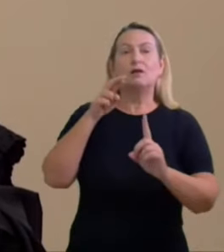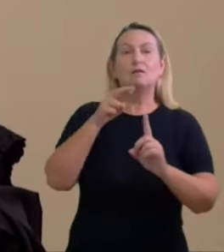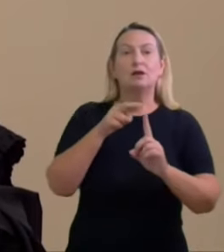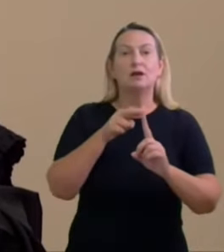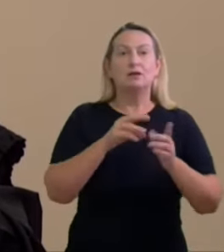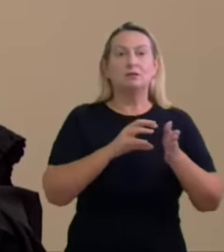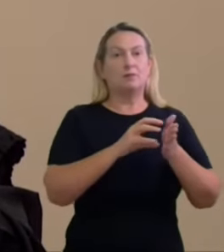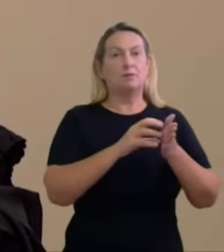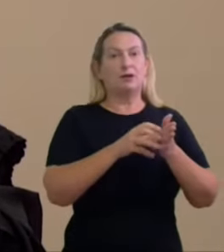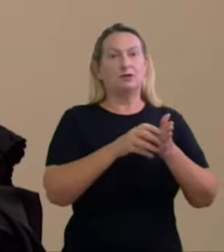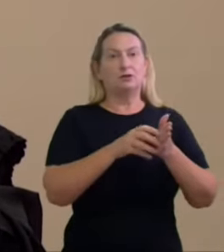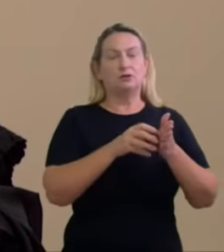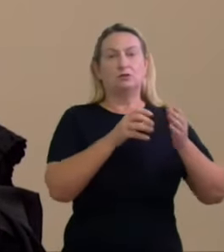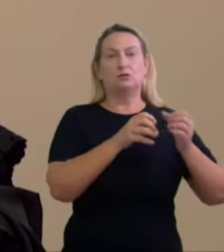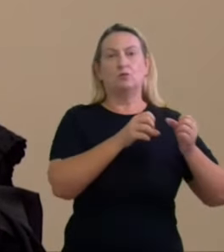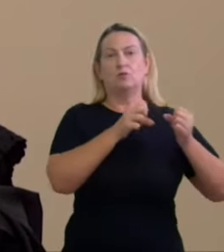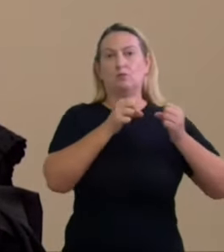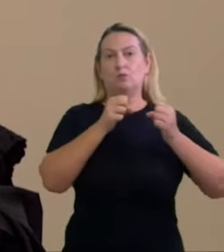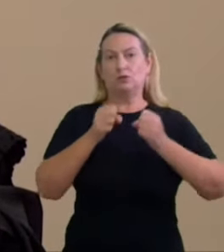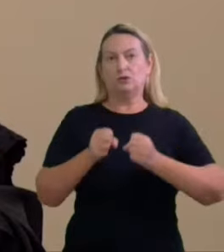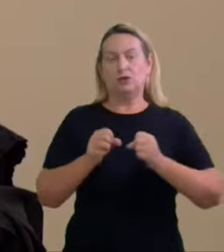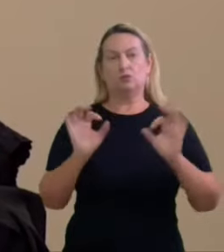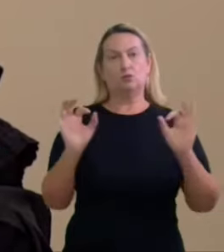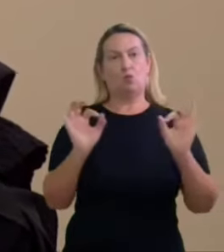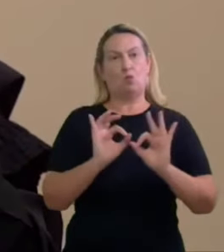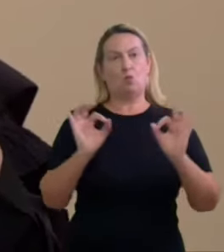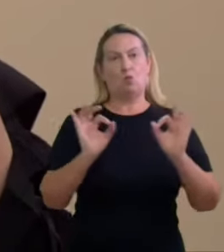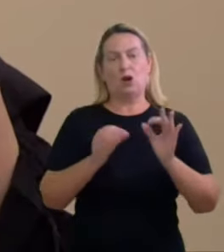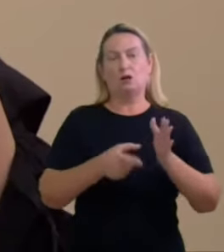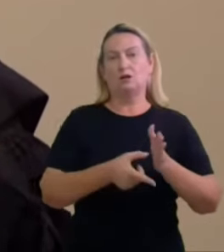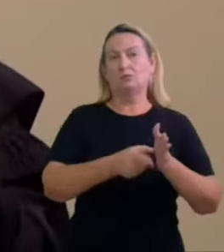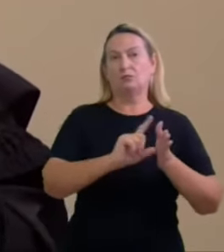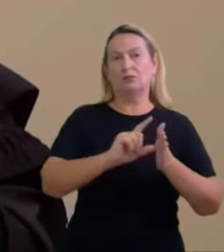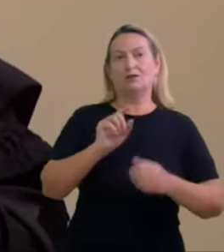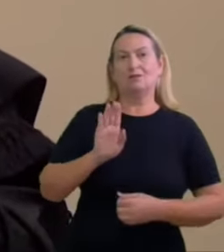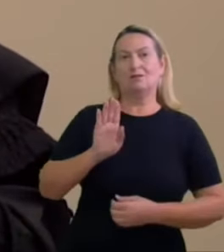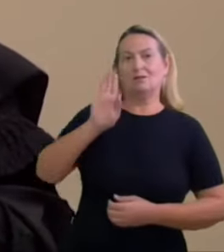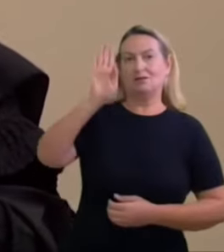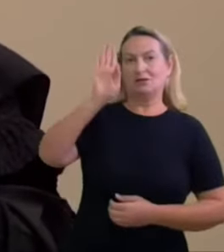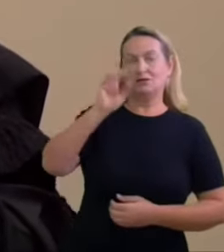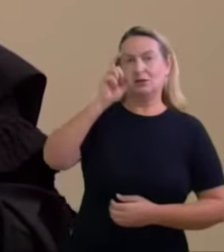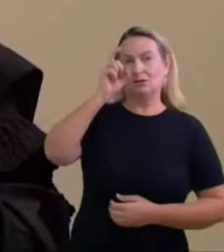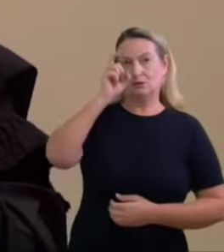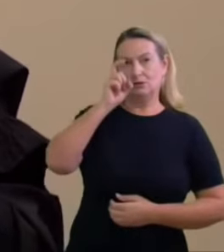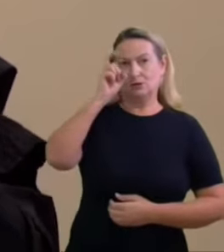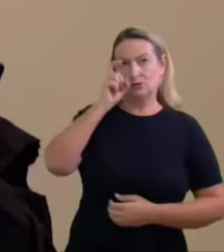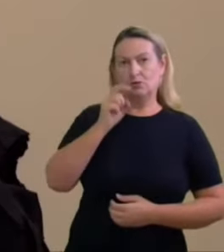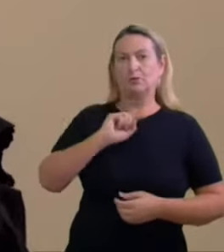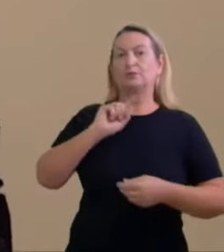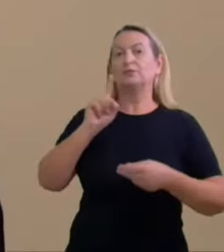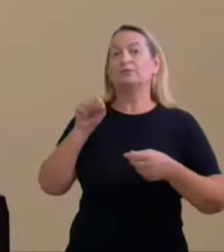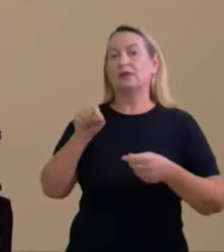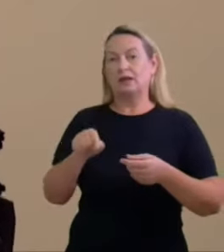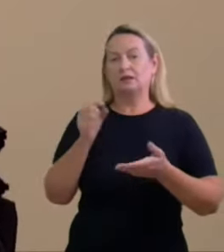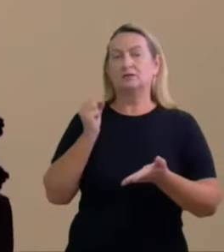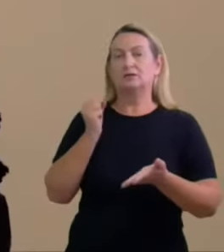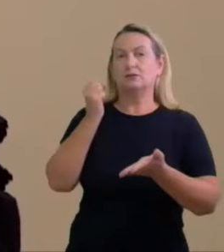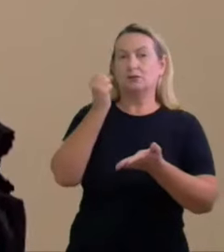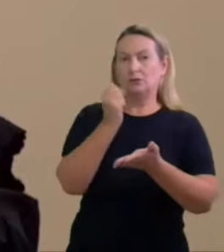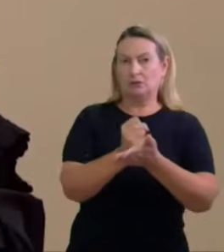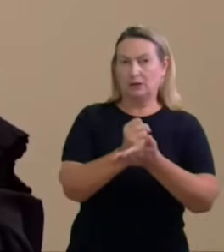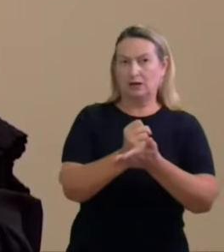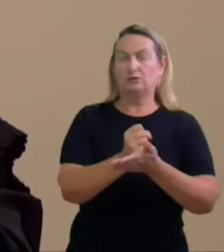nada ao pré-candidato Sérgio Moro de novo nesse contrato que nada dizia depois veio aparecer um termo de